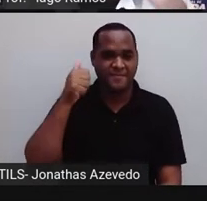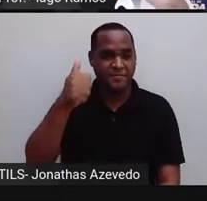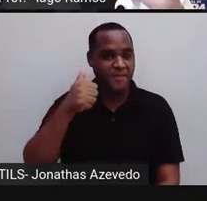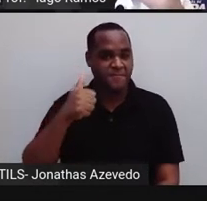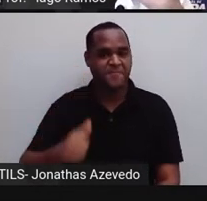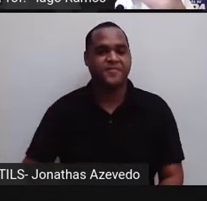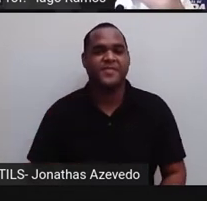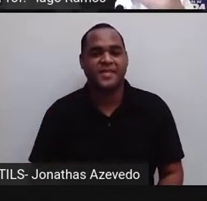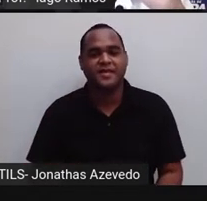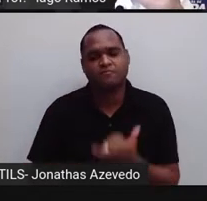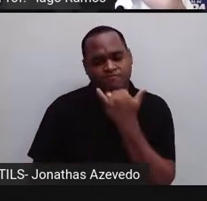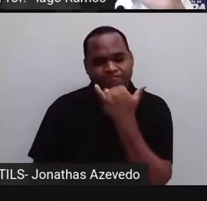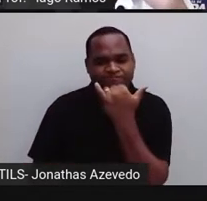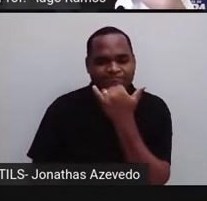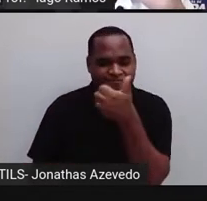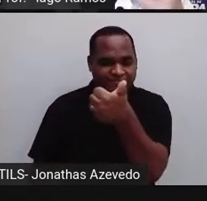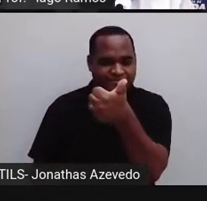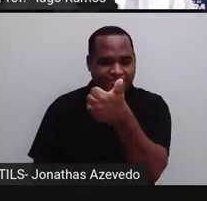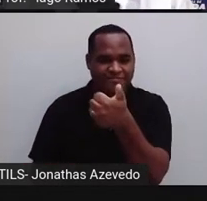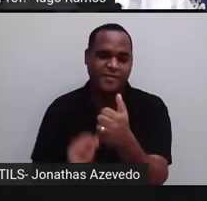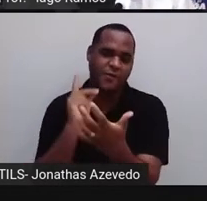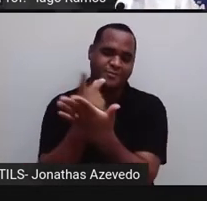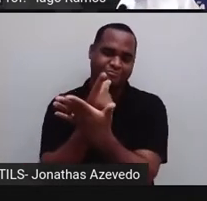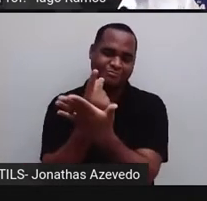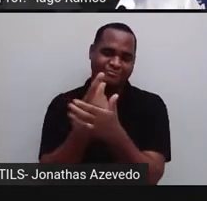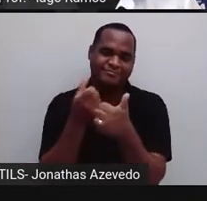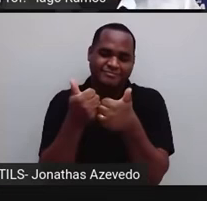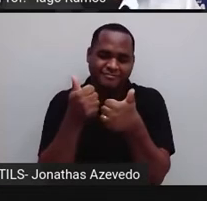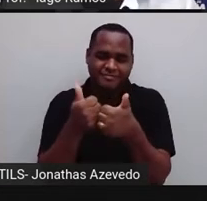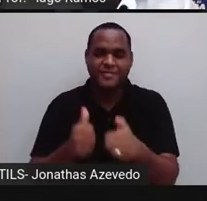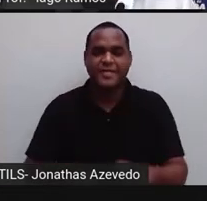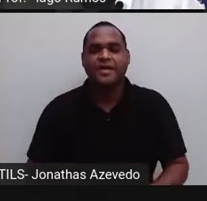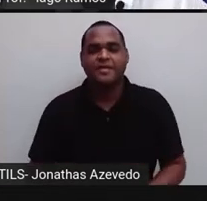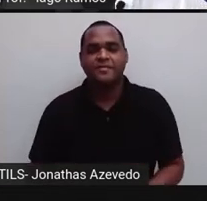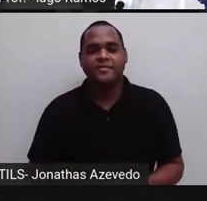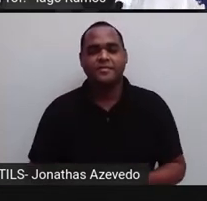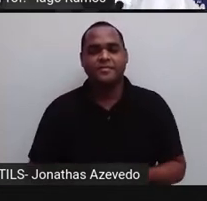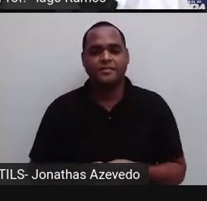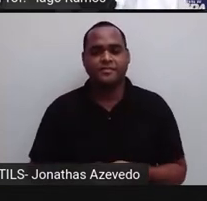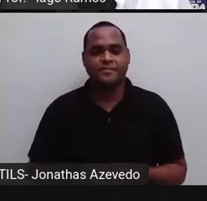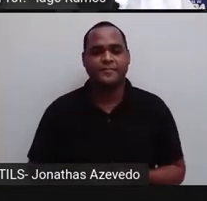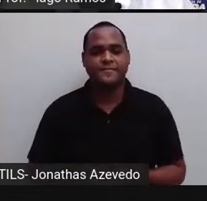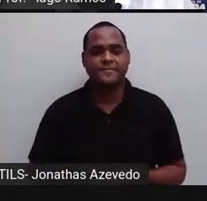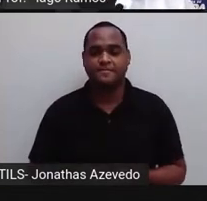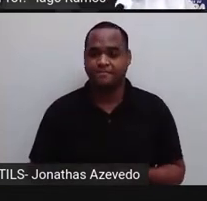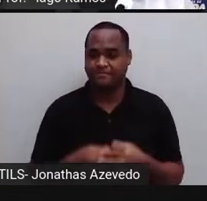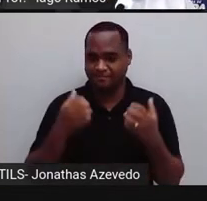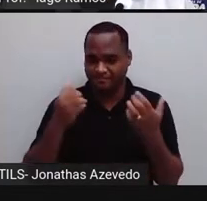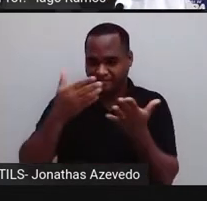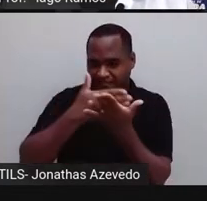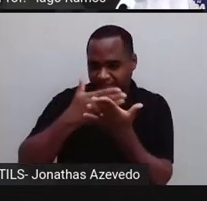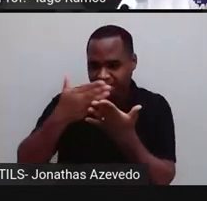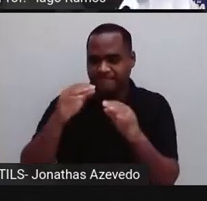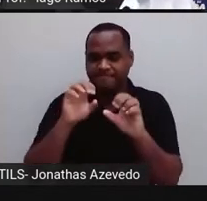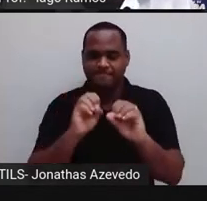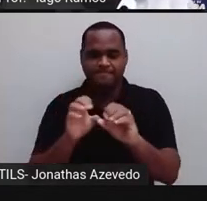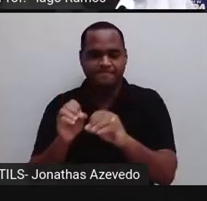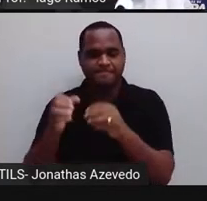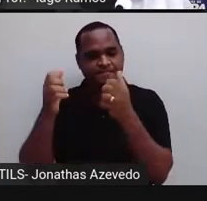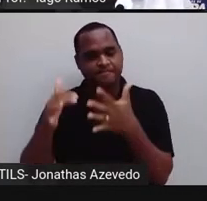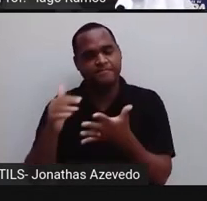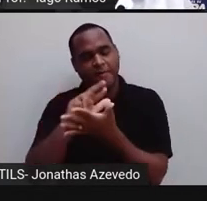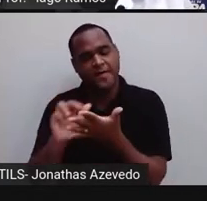Me desculpa por isso. Tá bom? Bom, desde quando a gente começou a aula, com esses